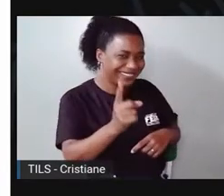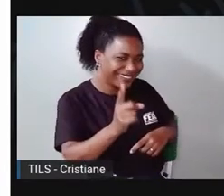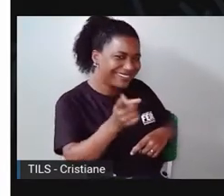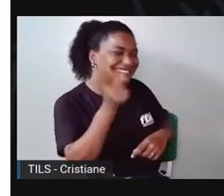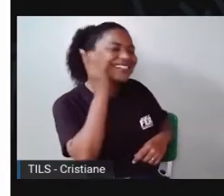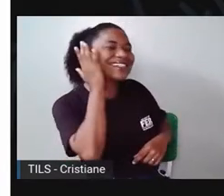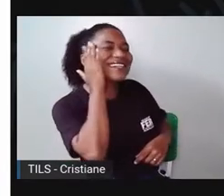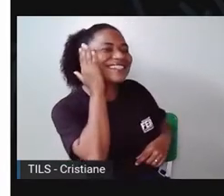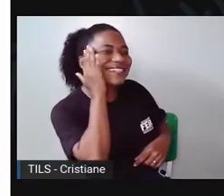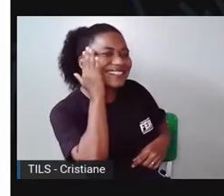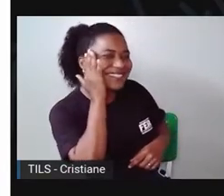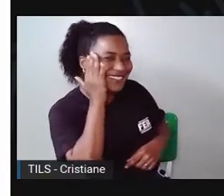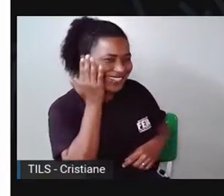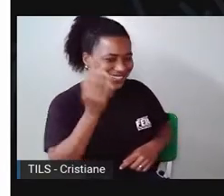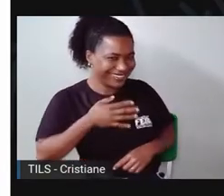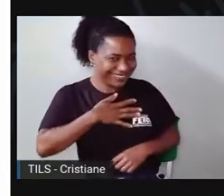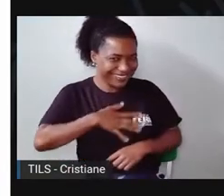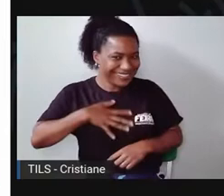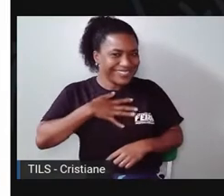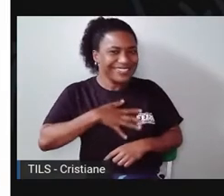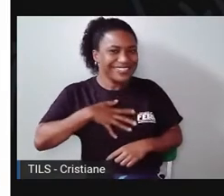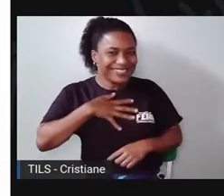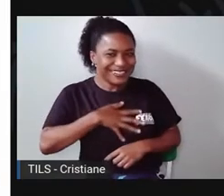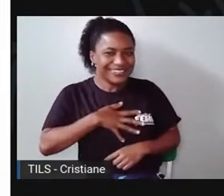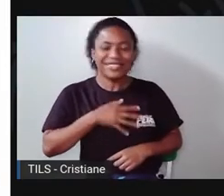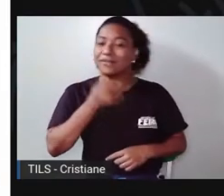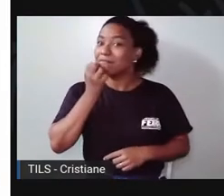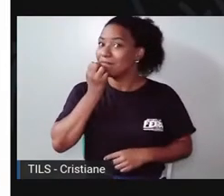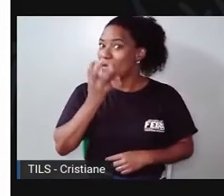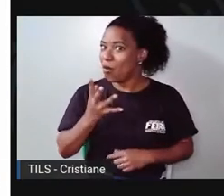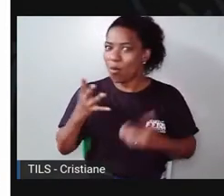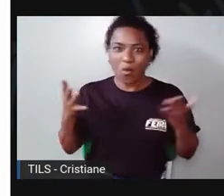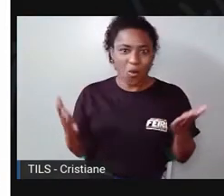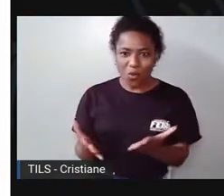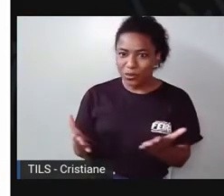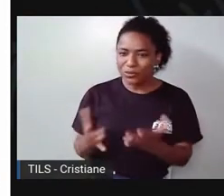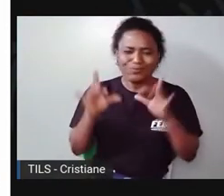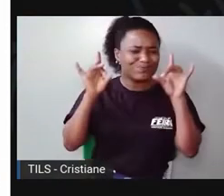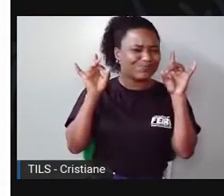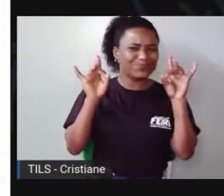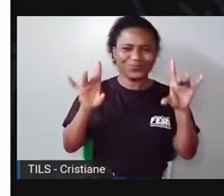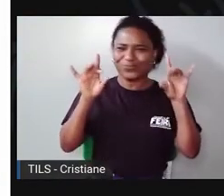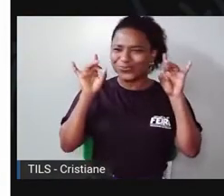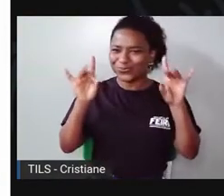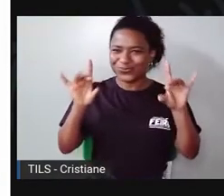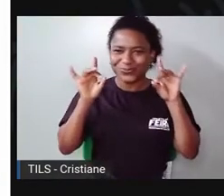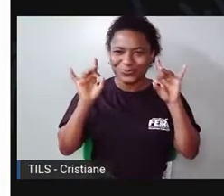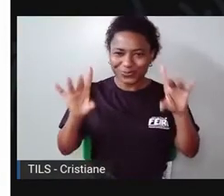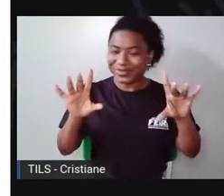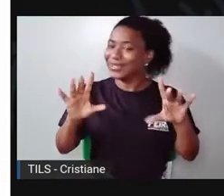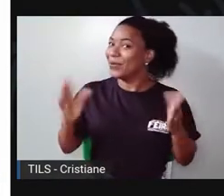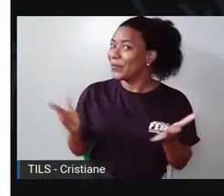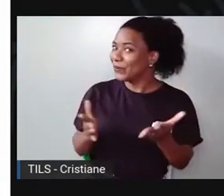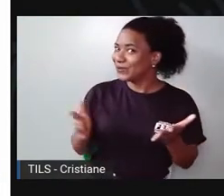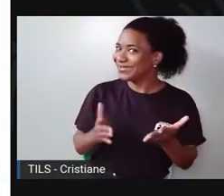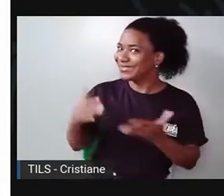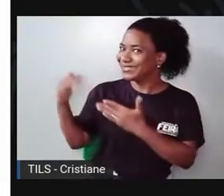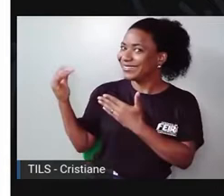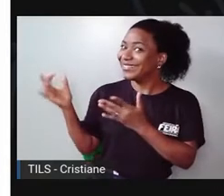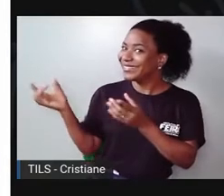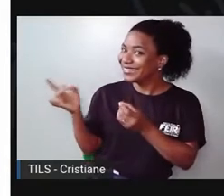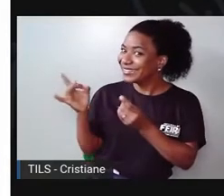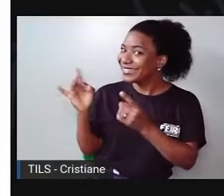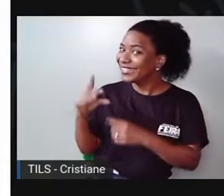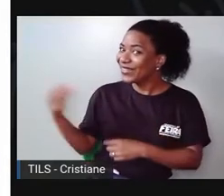A aula hoje está tão especial. Só que hoje tem novidade. Querem saber qual é a